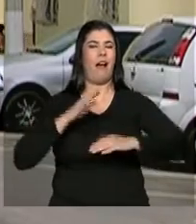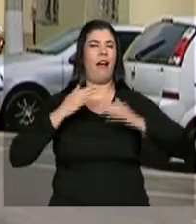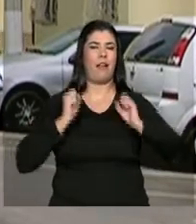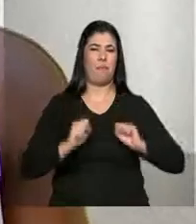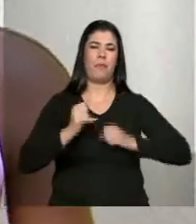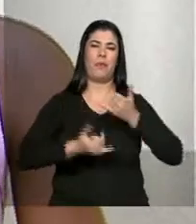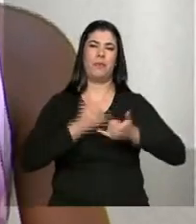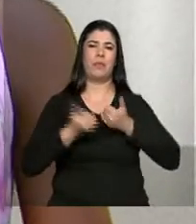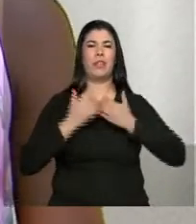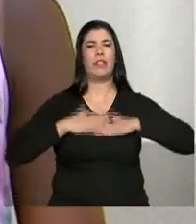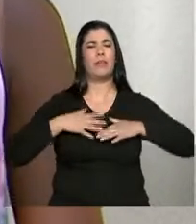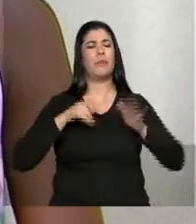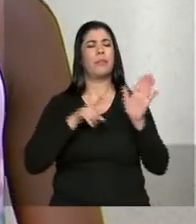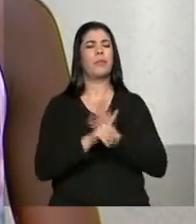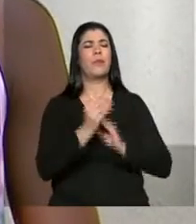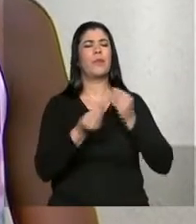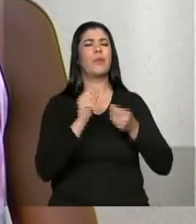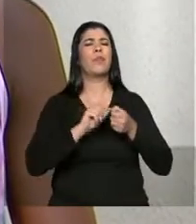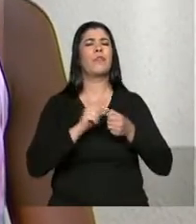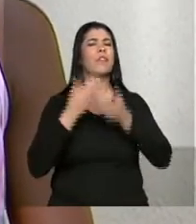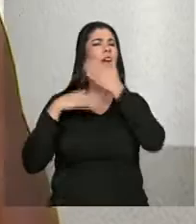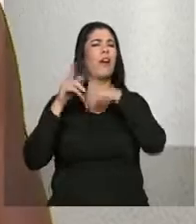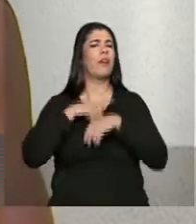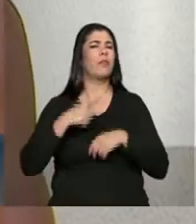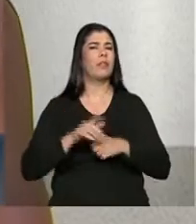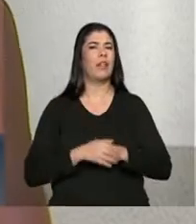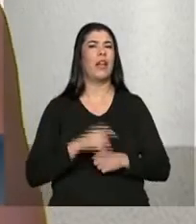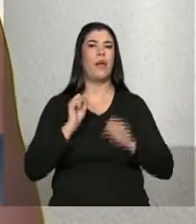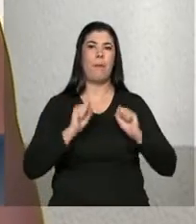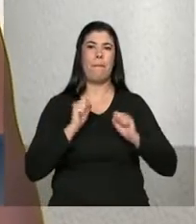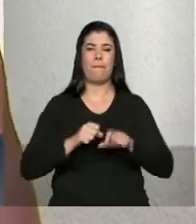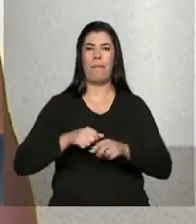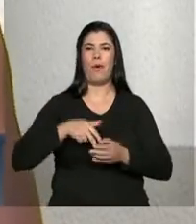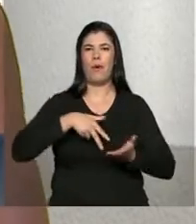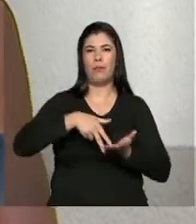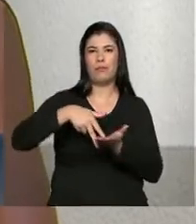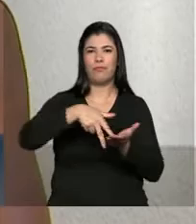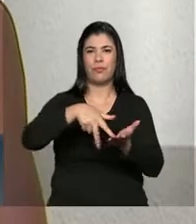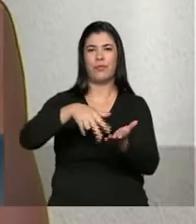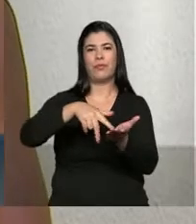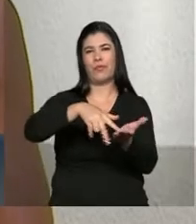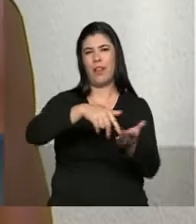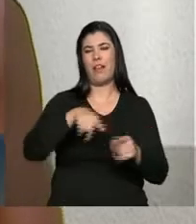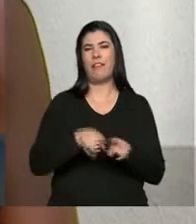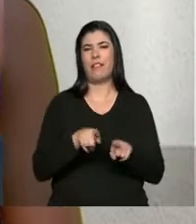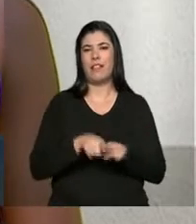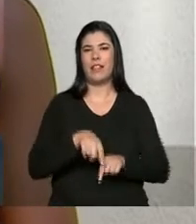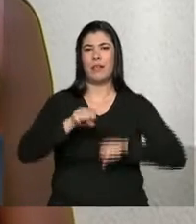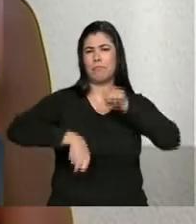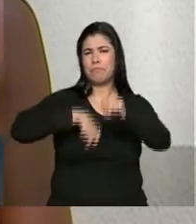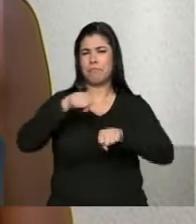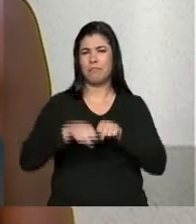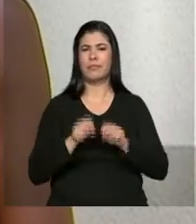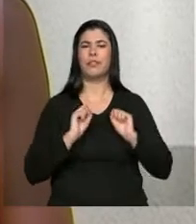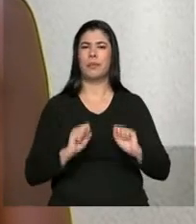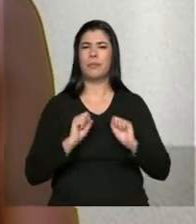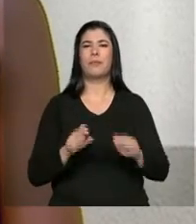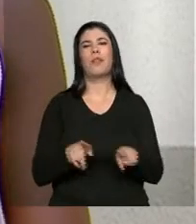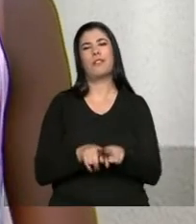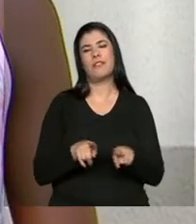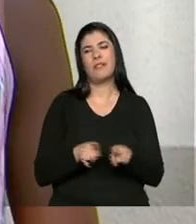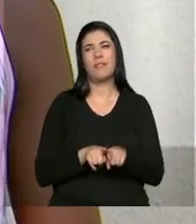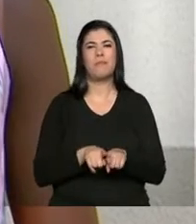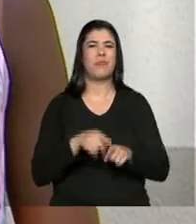para brincar. O que você faz aqui que você não fazia na sua casa antiga? Andar de esquerda de casa que não podia, andar de bicicleta.